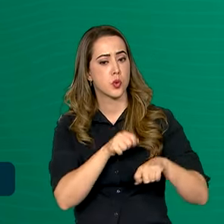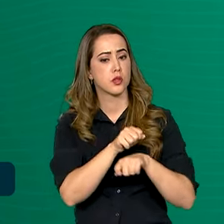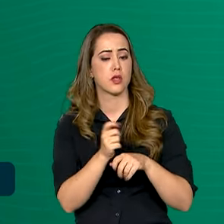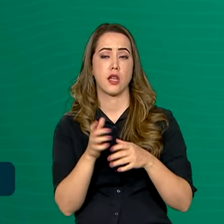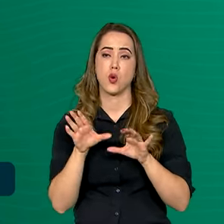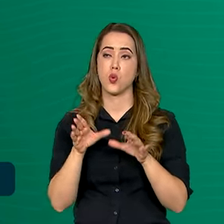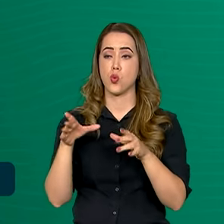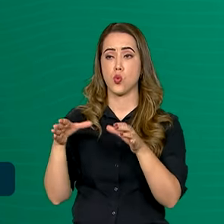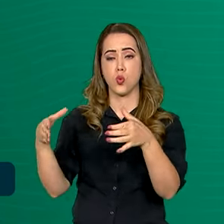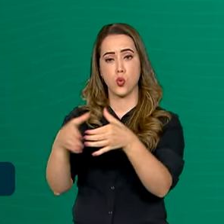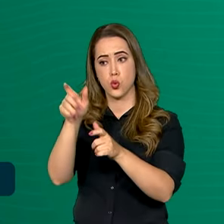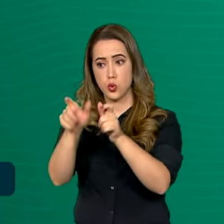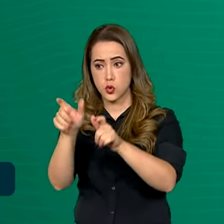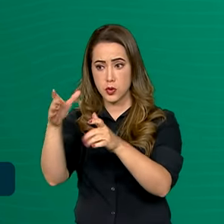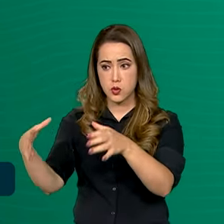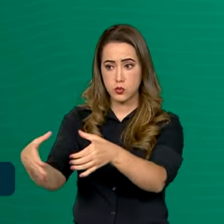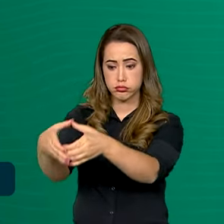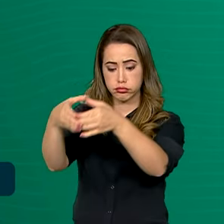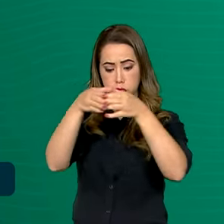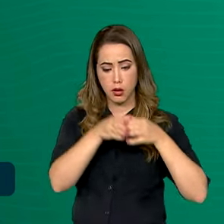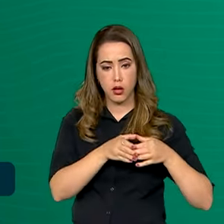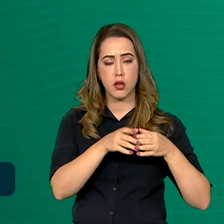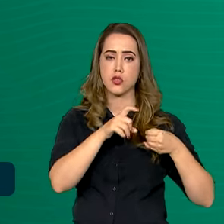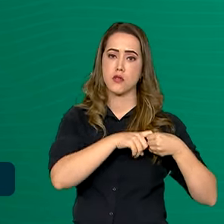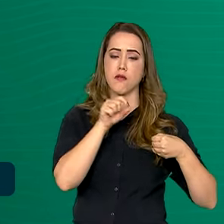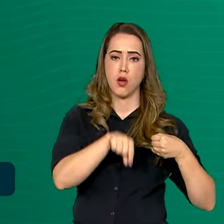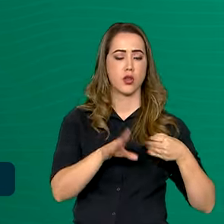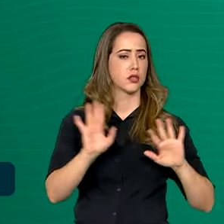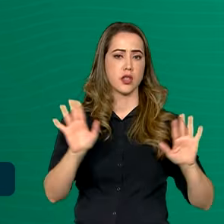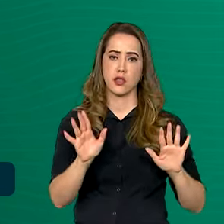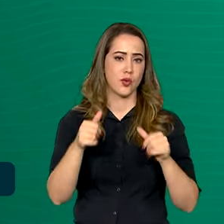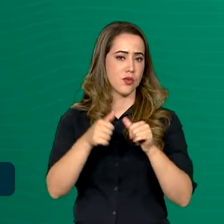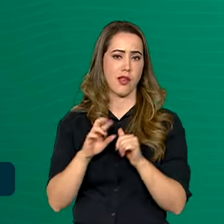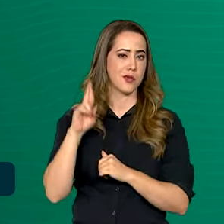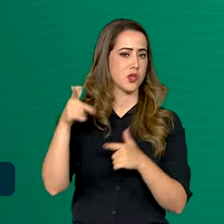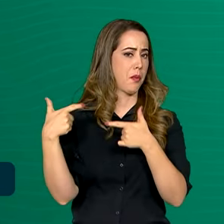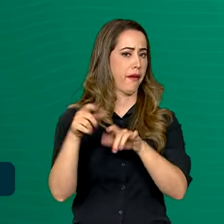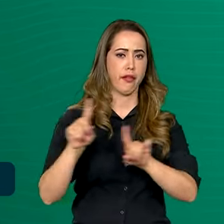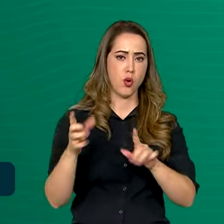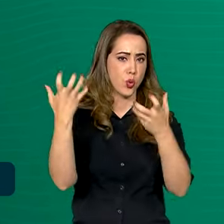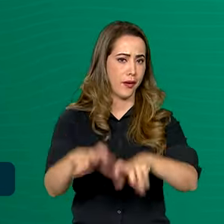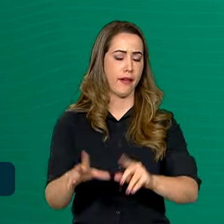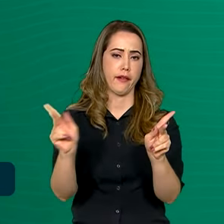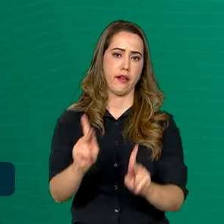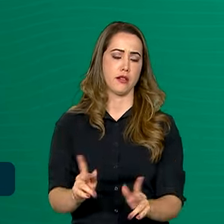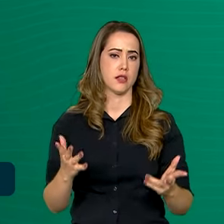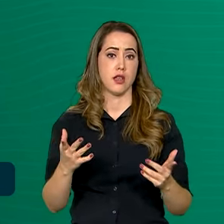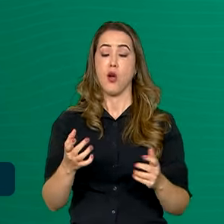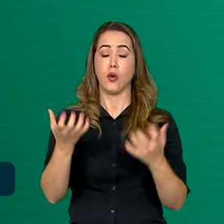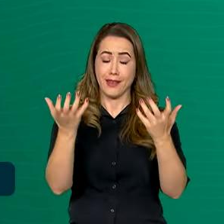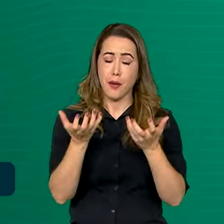volta aquelas pessoas que vocês amam, que não participaram de guerra, que não querem guerra e que foram